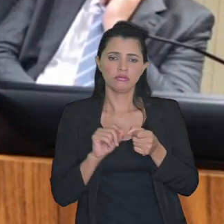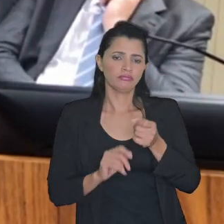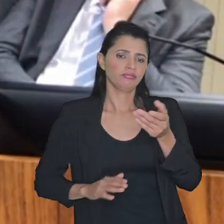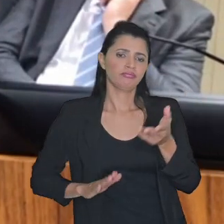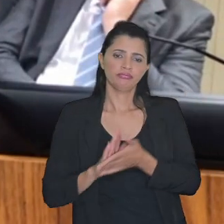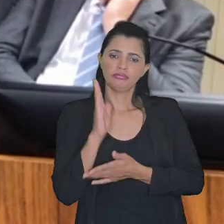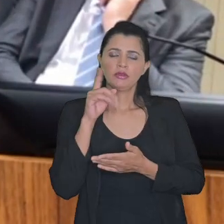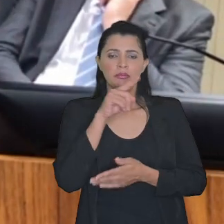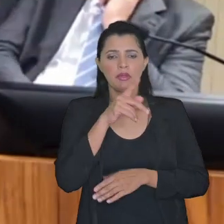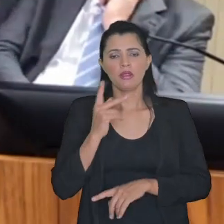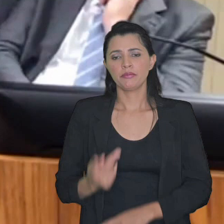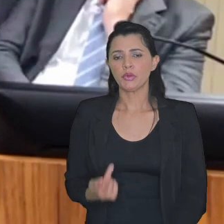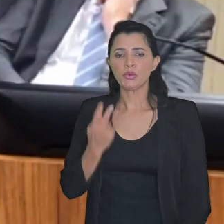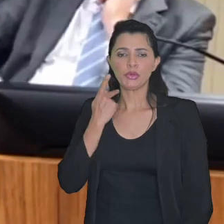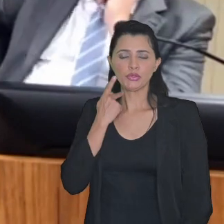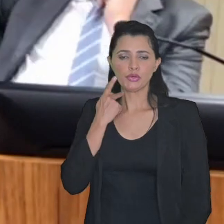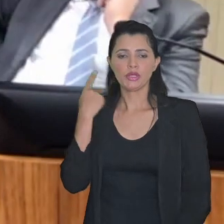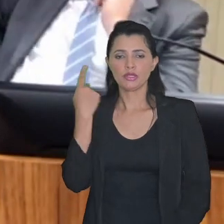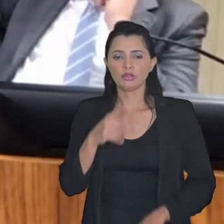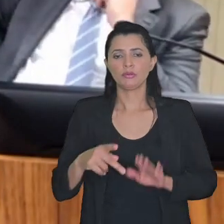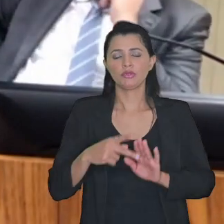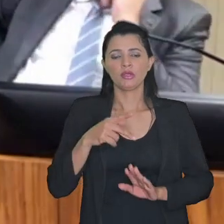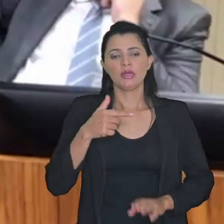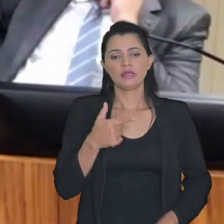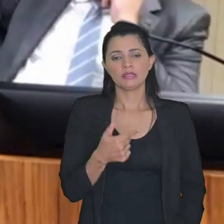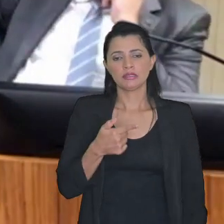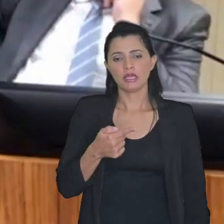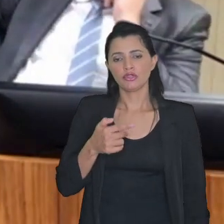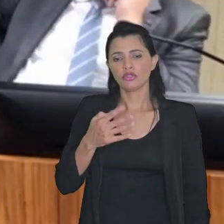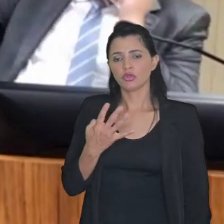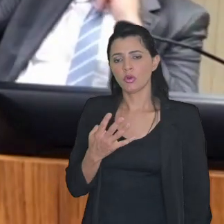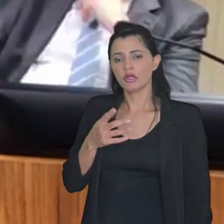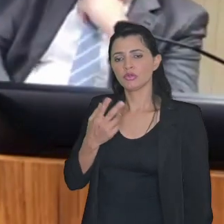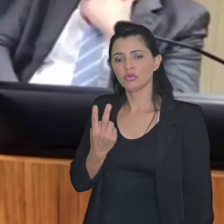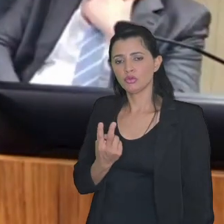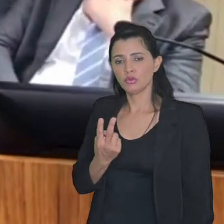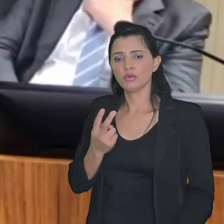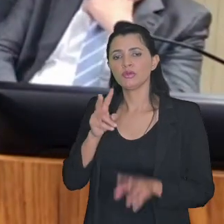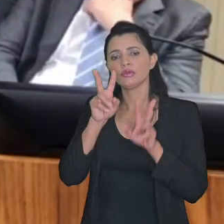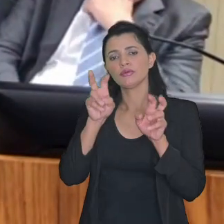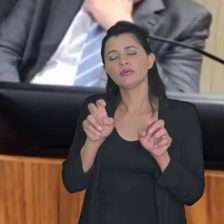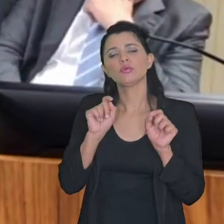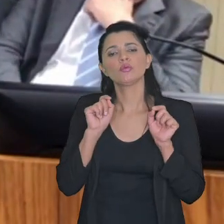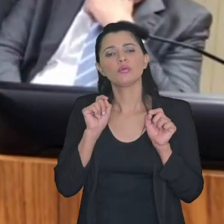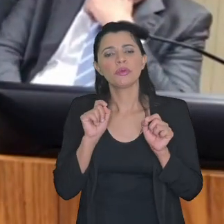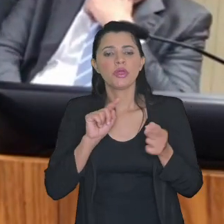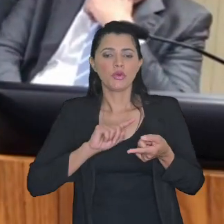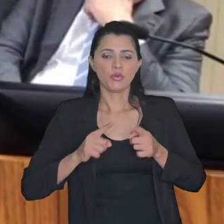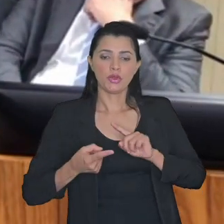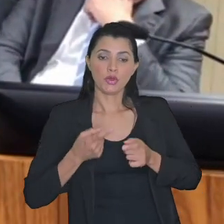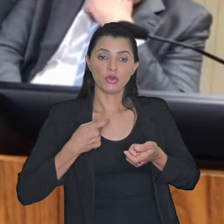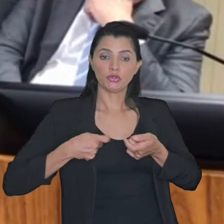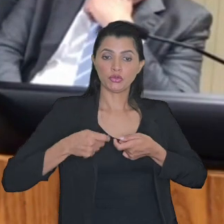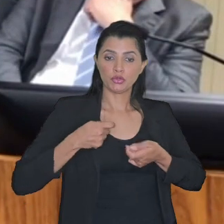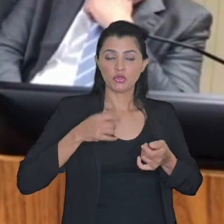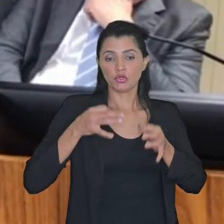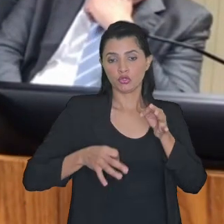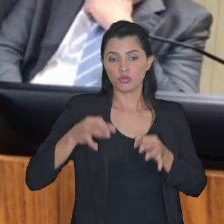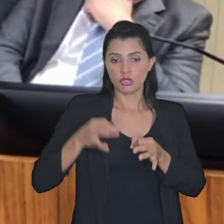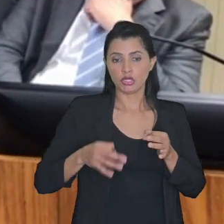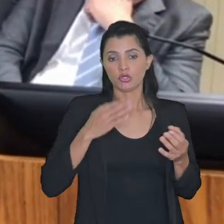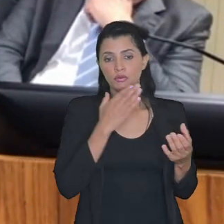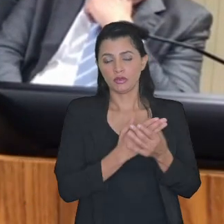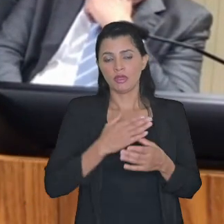edificado pela Procuradoria na sua Portaria 742 que trata do negócio jurídico processual do